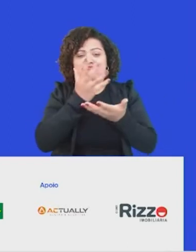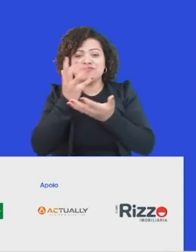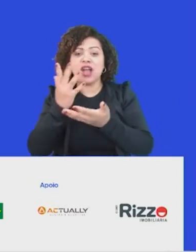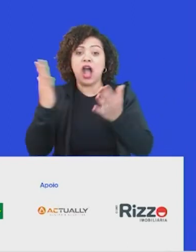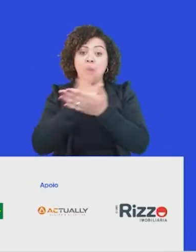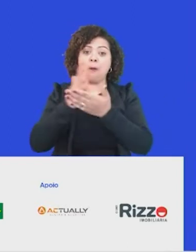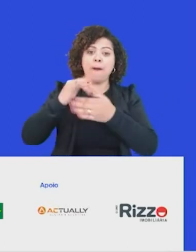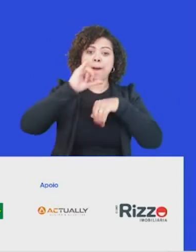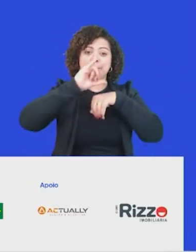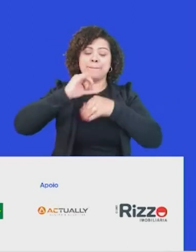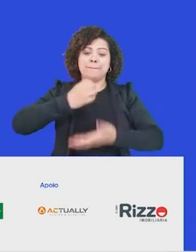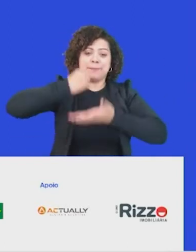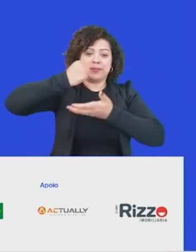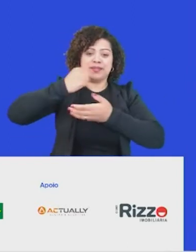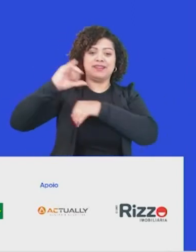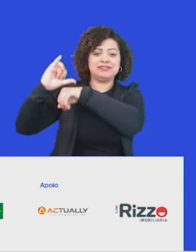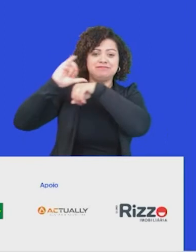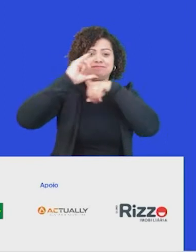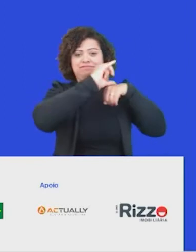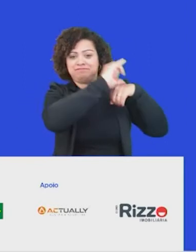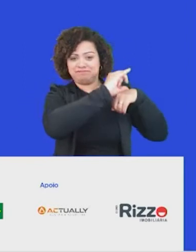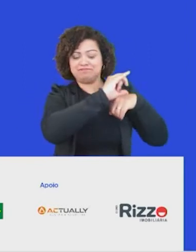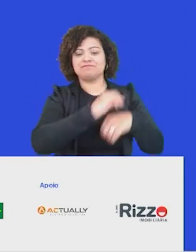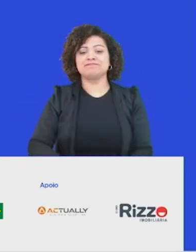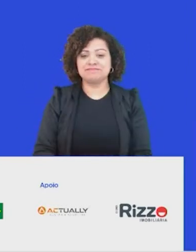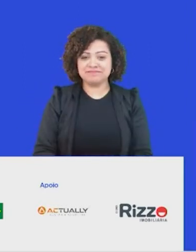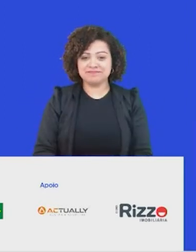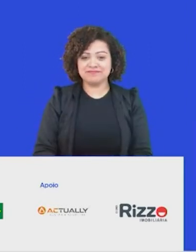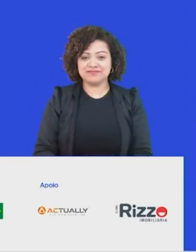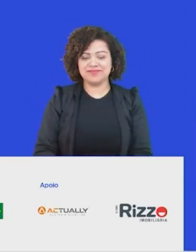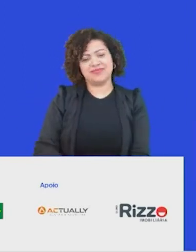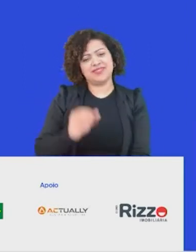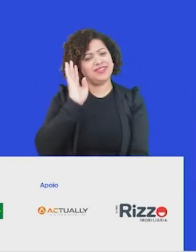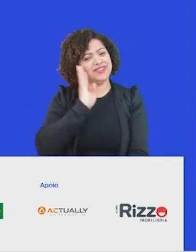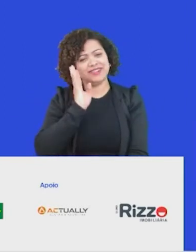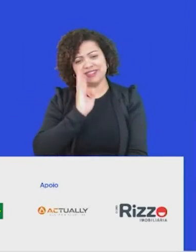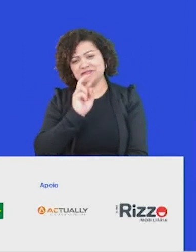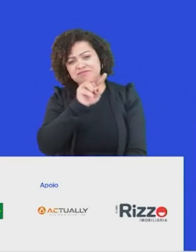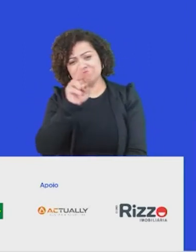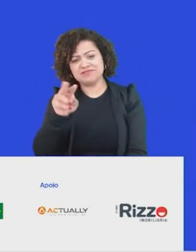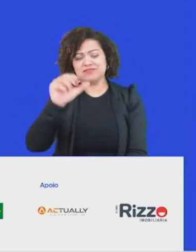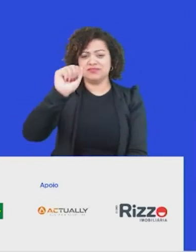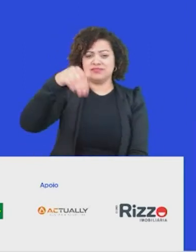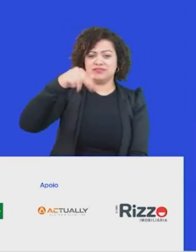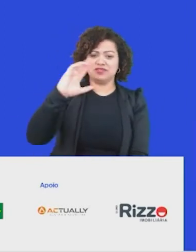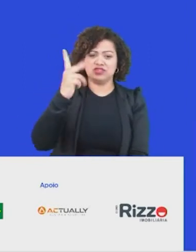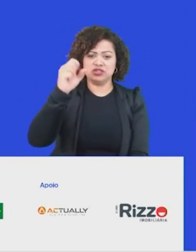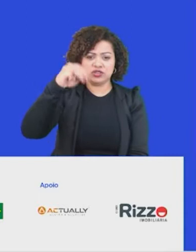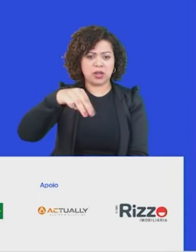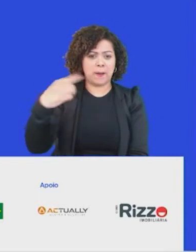decorando aqui, compondo essa cena. E que legal que a Anshan está promovendo, como sempre, de maneira pioneira,